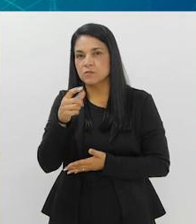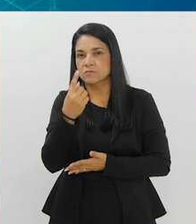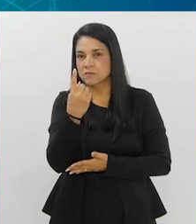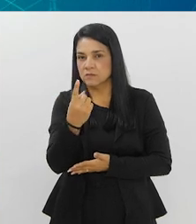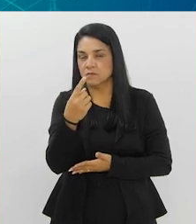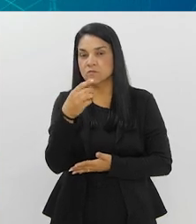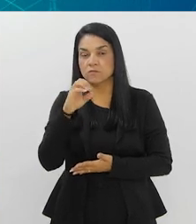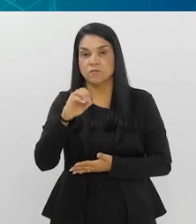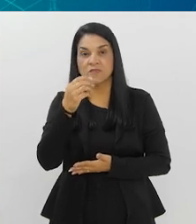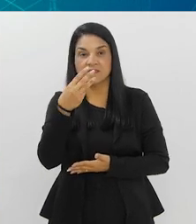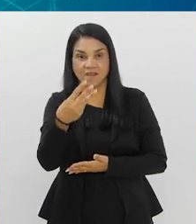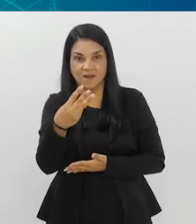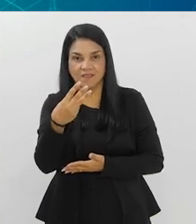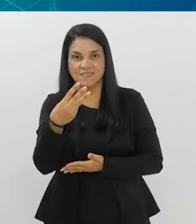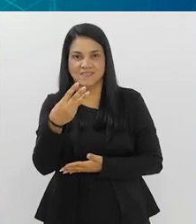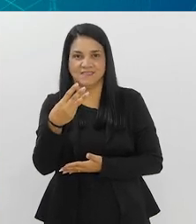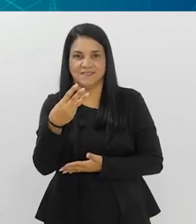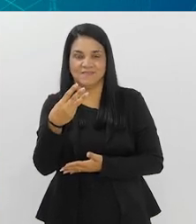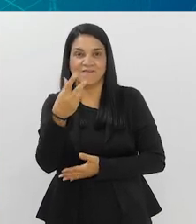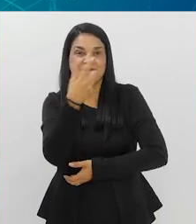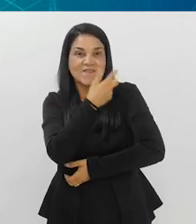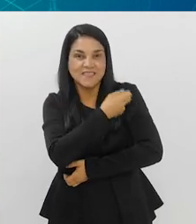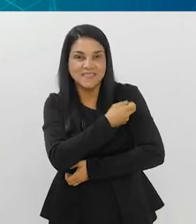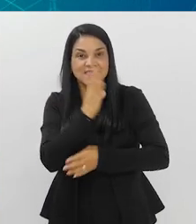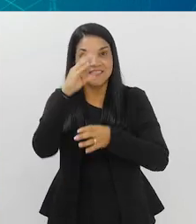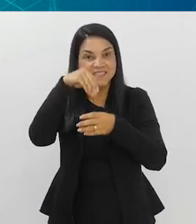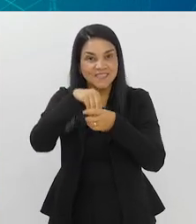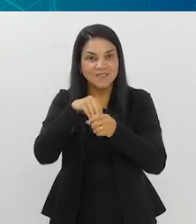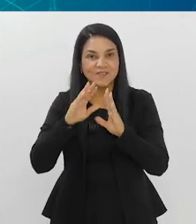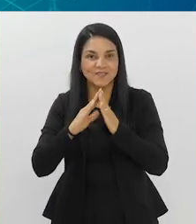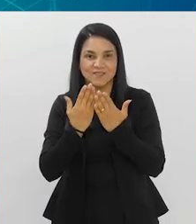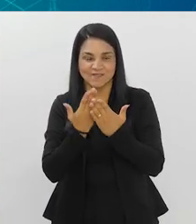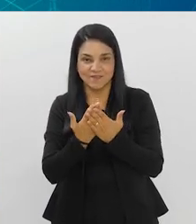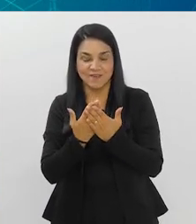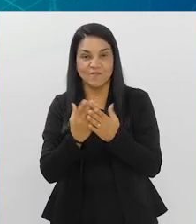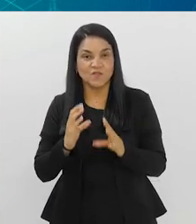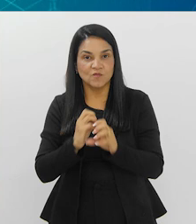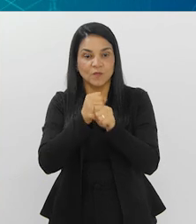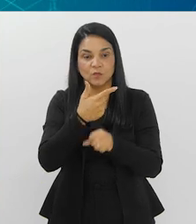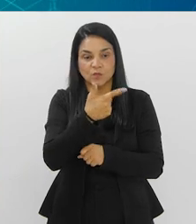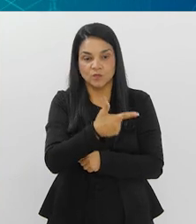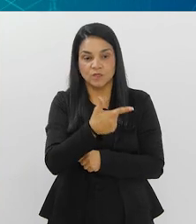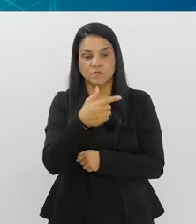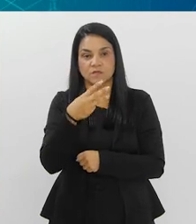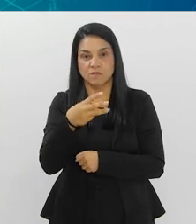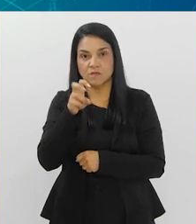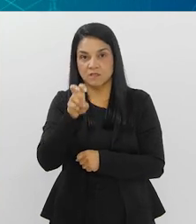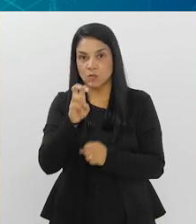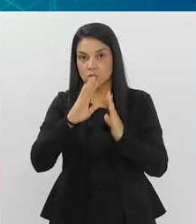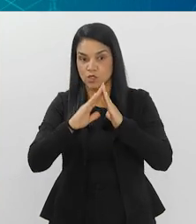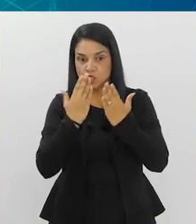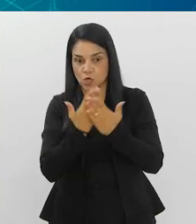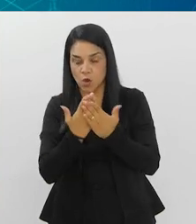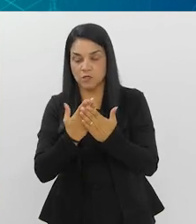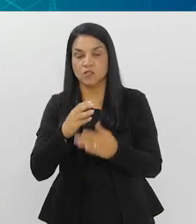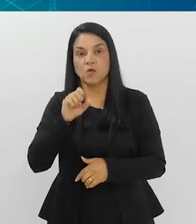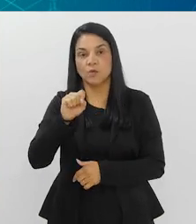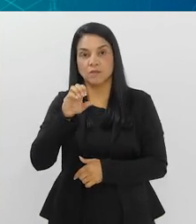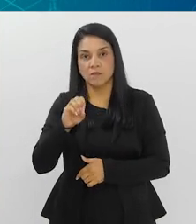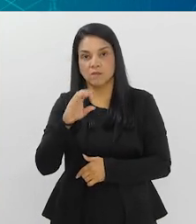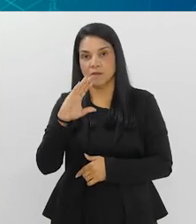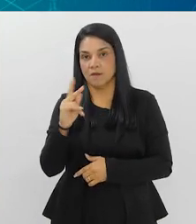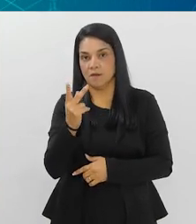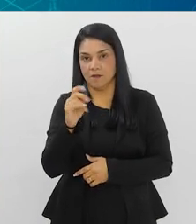5.103 doses de rotina nas escolas. São 235 escolas na cidade, 80